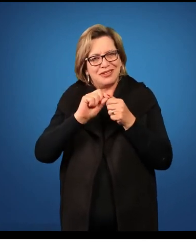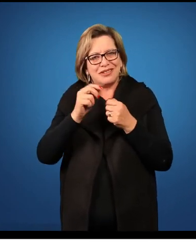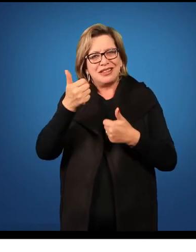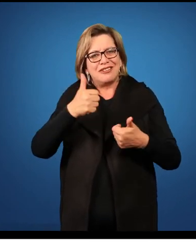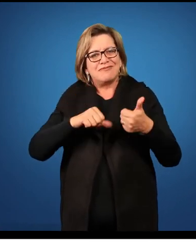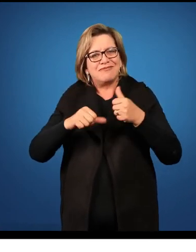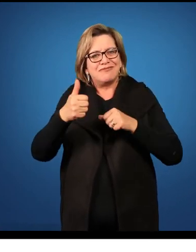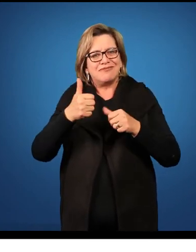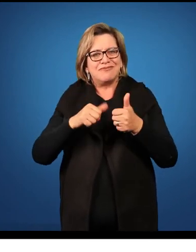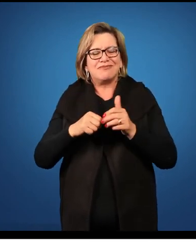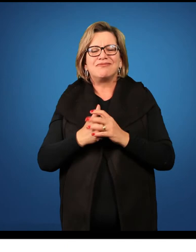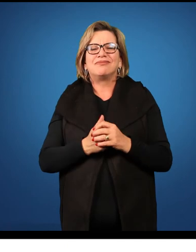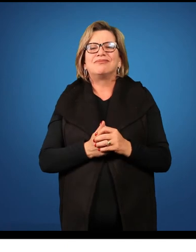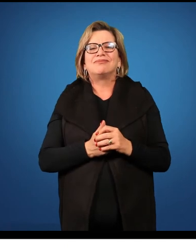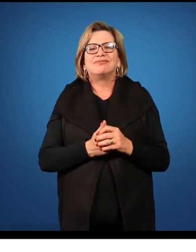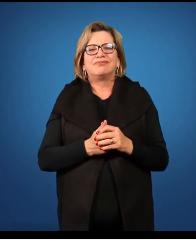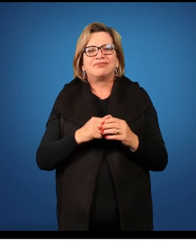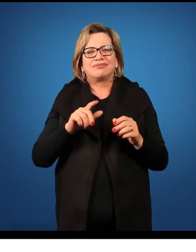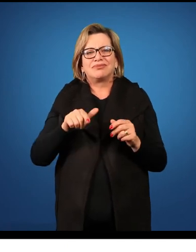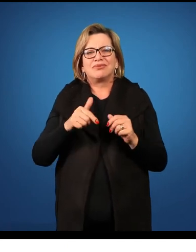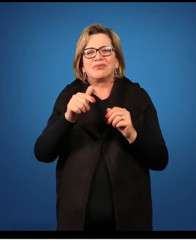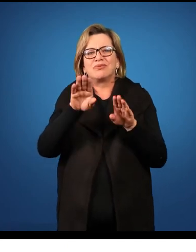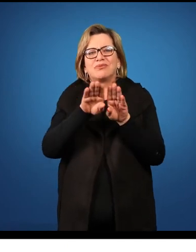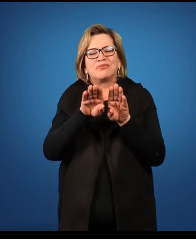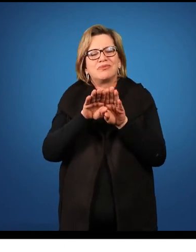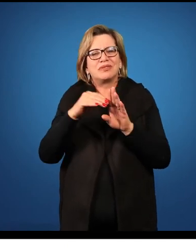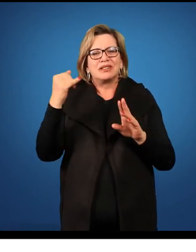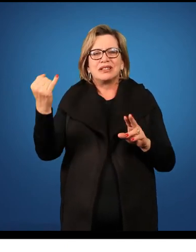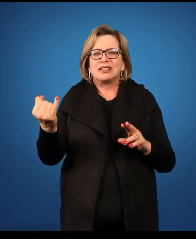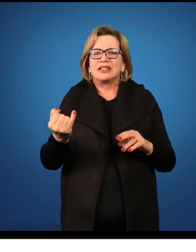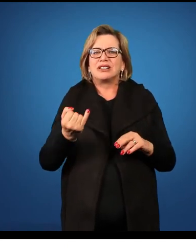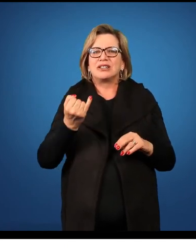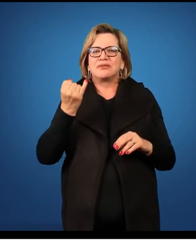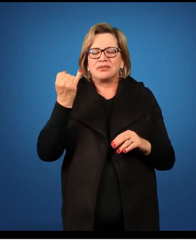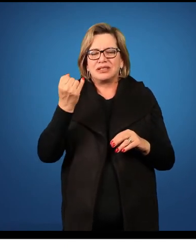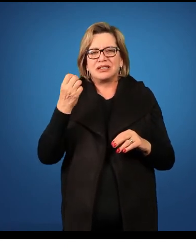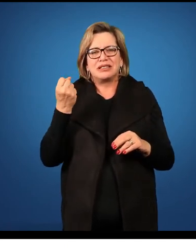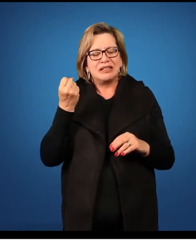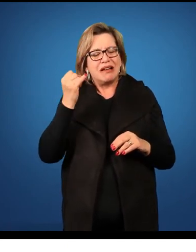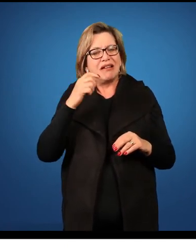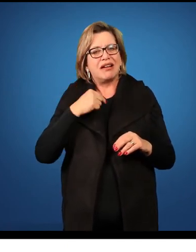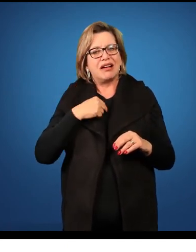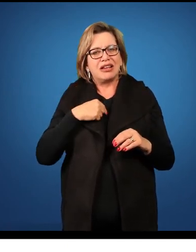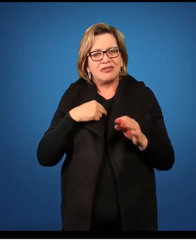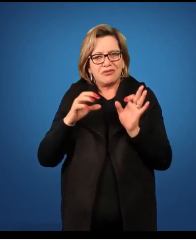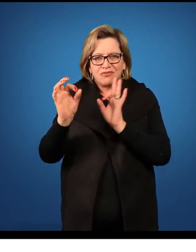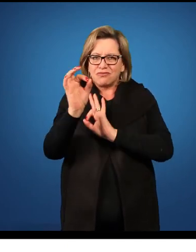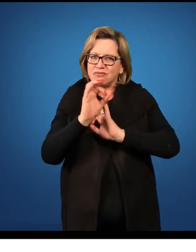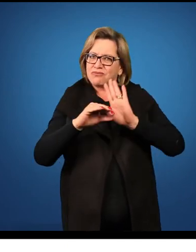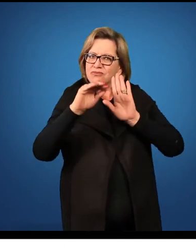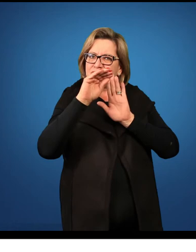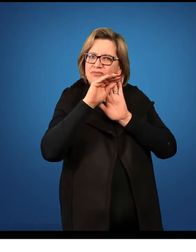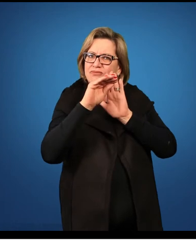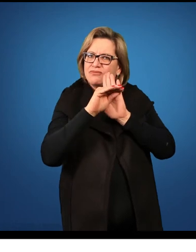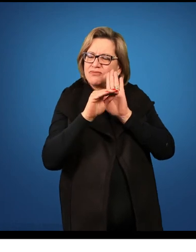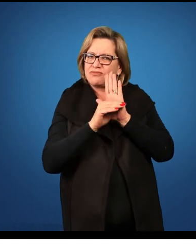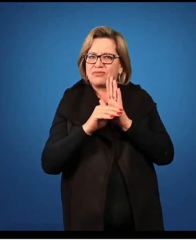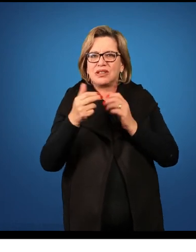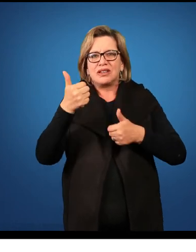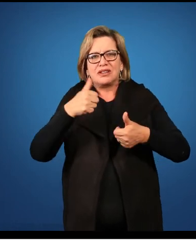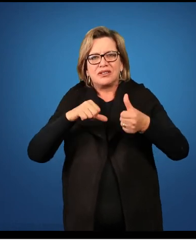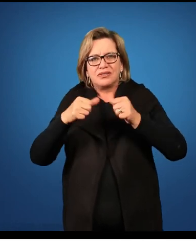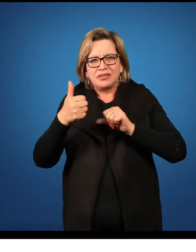avaliativo. Um outro detalhe também muito importante quando eu vou planejar uma avaliação